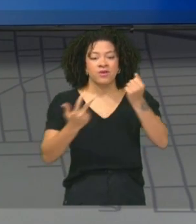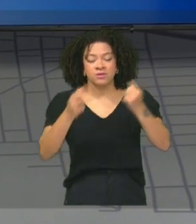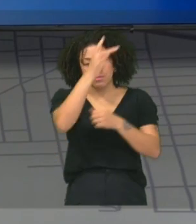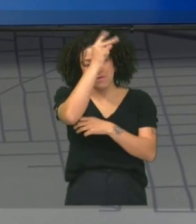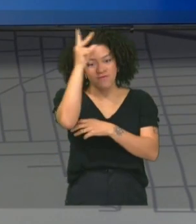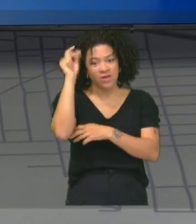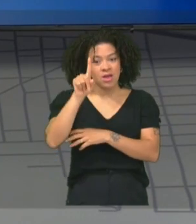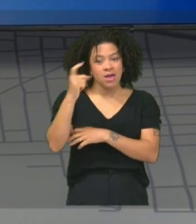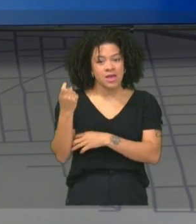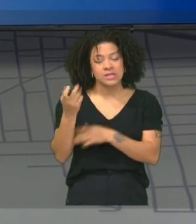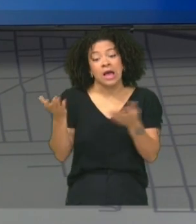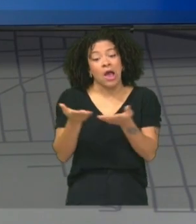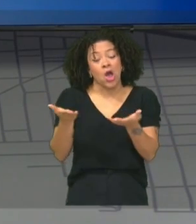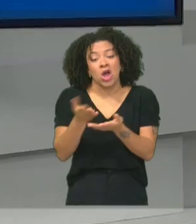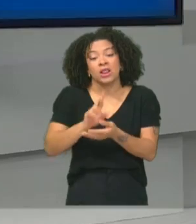e que deixou de ser.